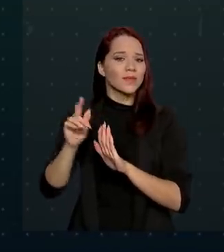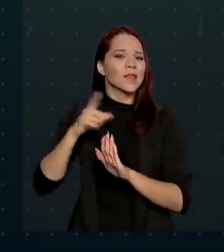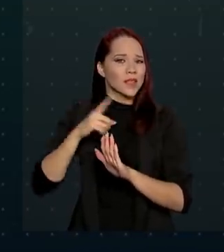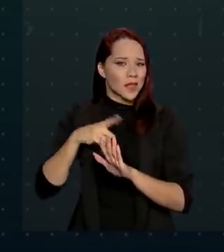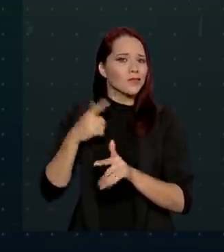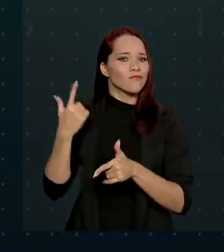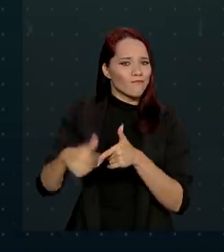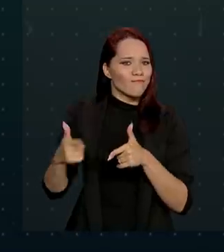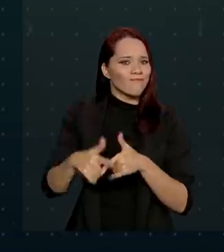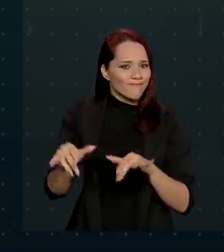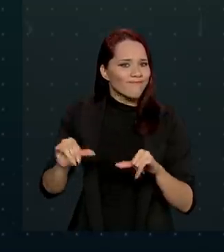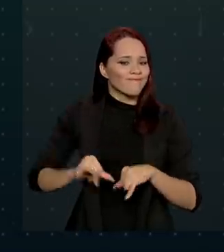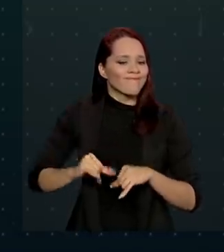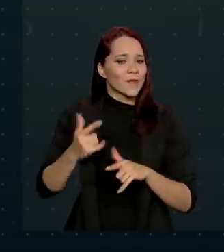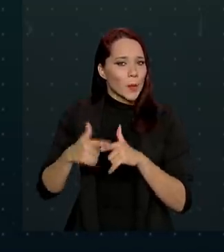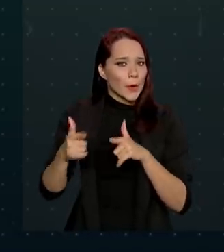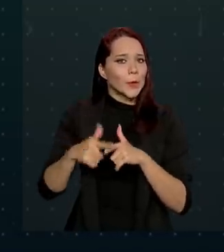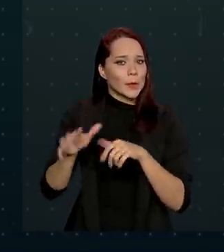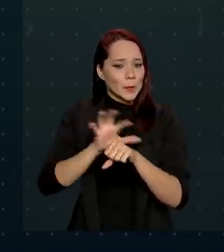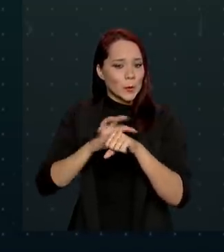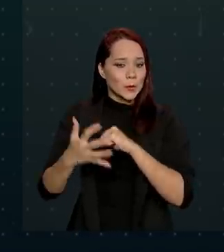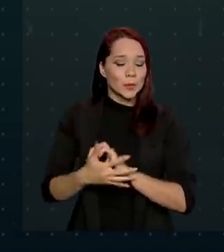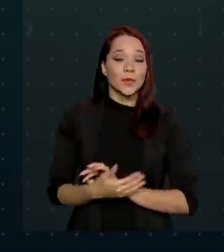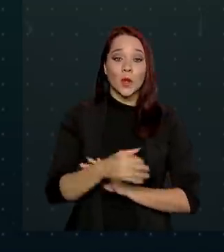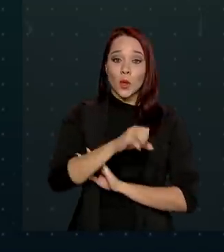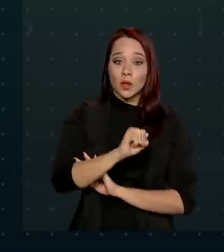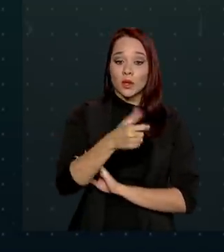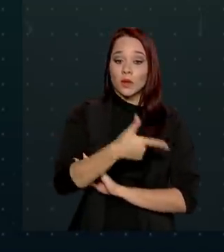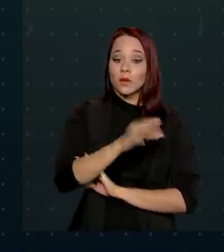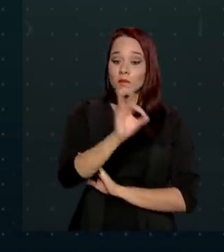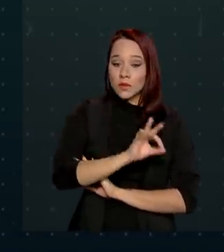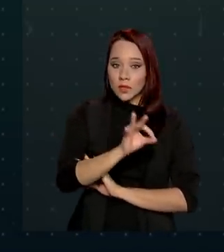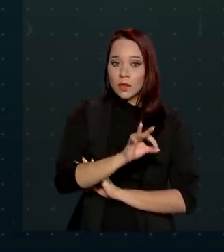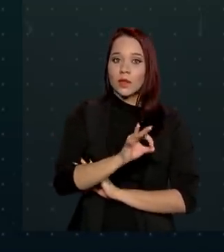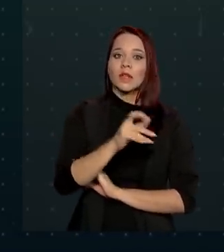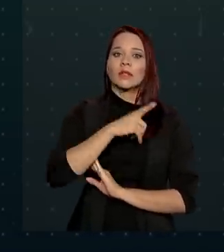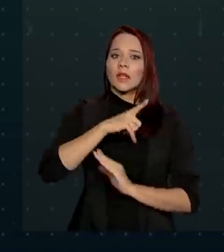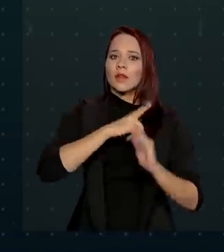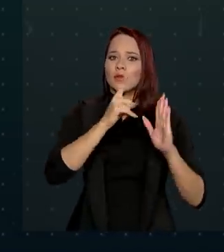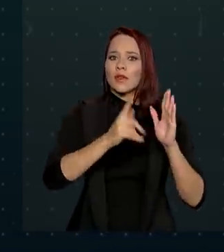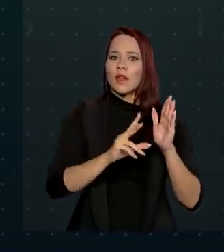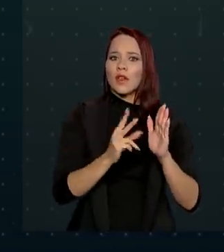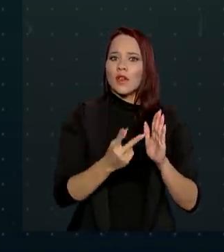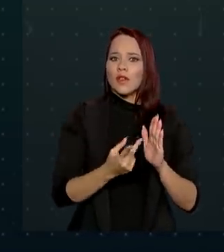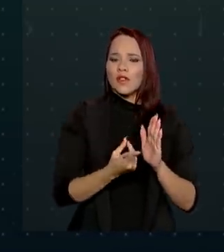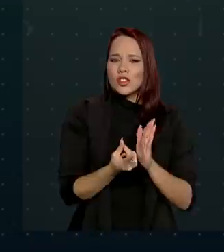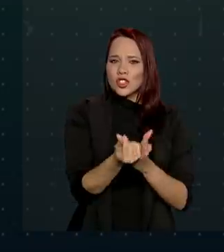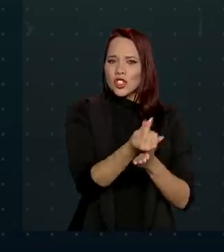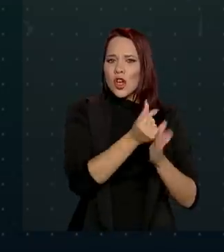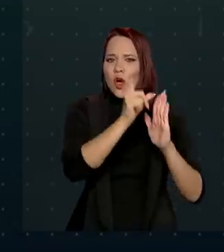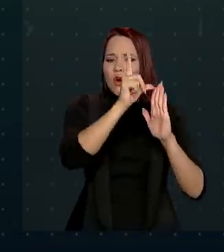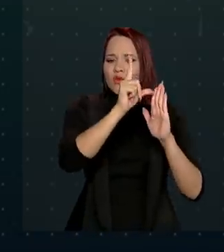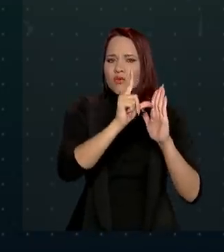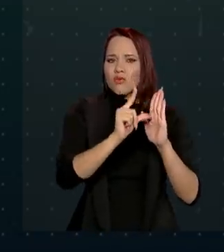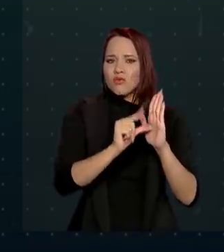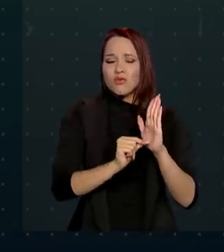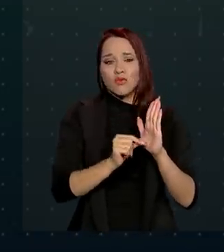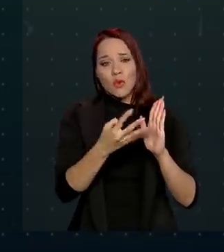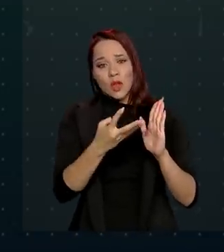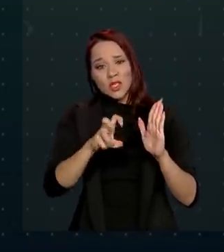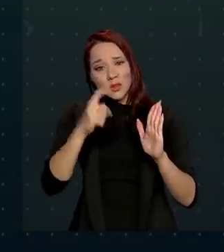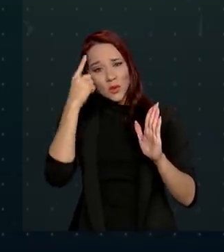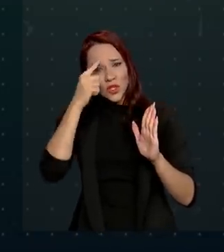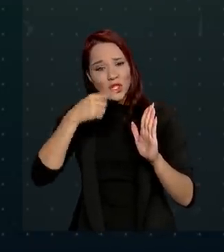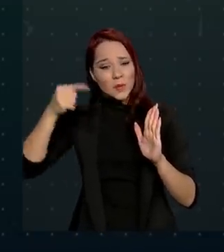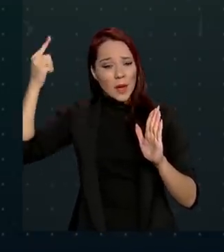impactadas pela pandemia e 82% tiveram queda no faturamento nos últimos 45 dias.